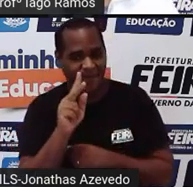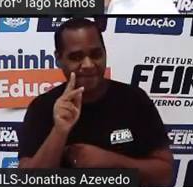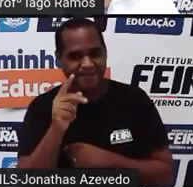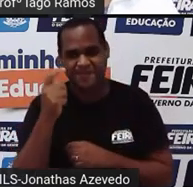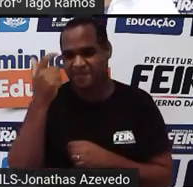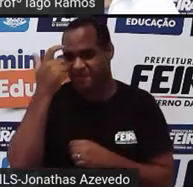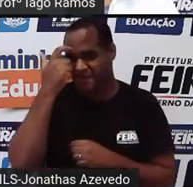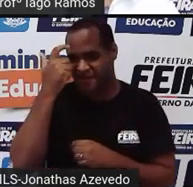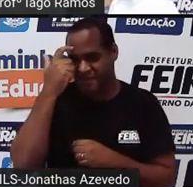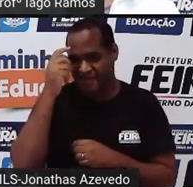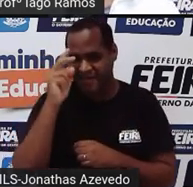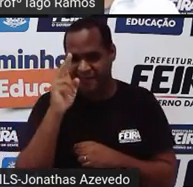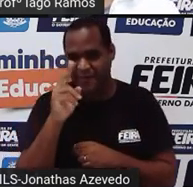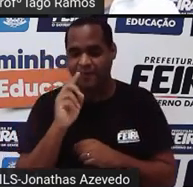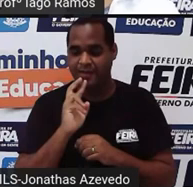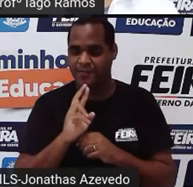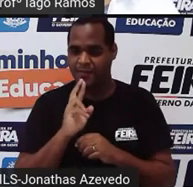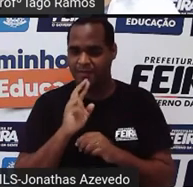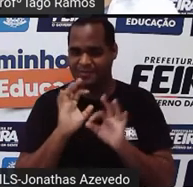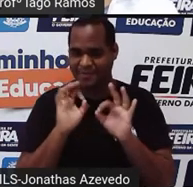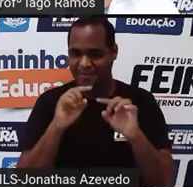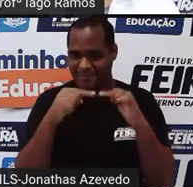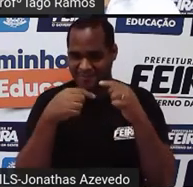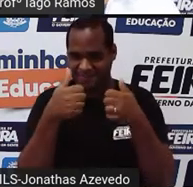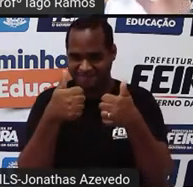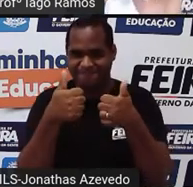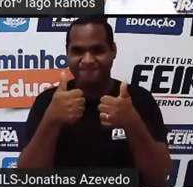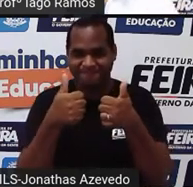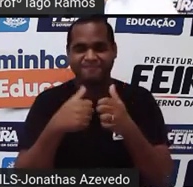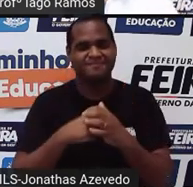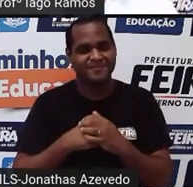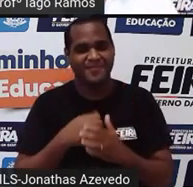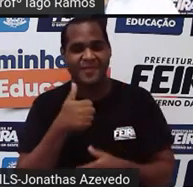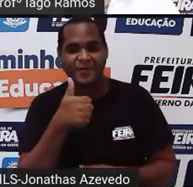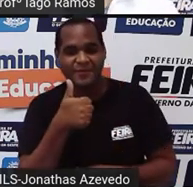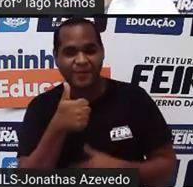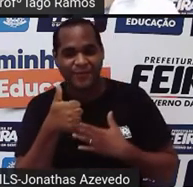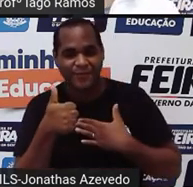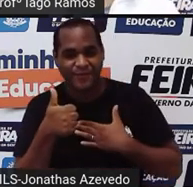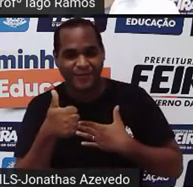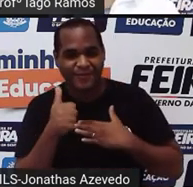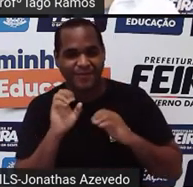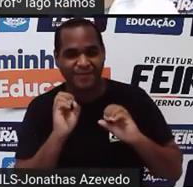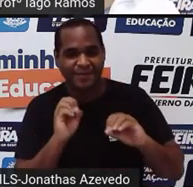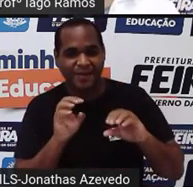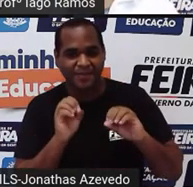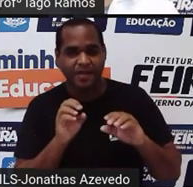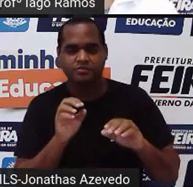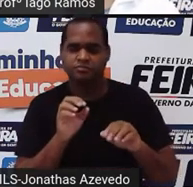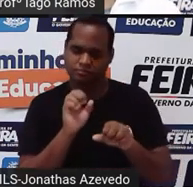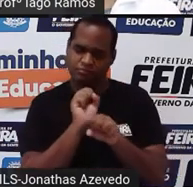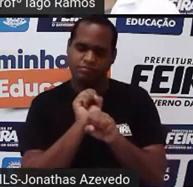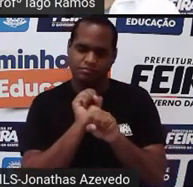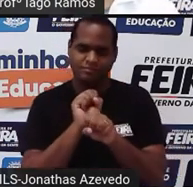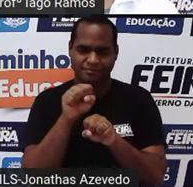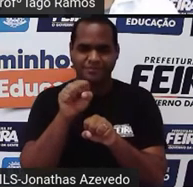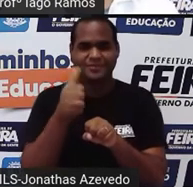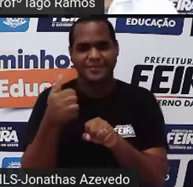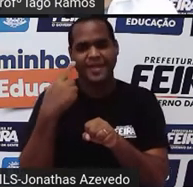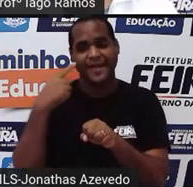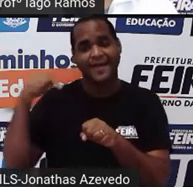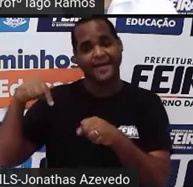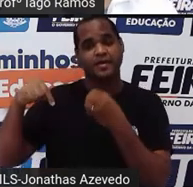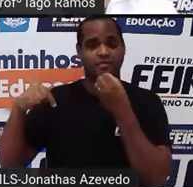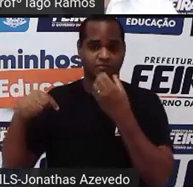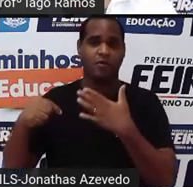nisso, responde essa perguntinha aí depois. Curtiu a nossa aula? Eu espero que sim. Nós aqui desse lado